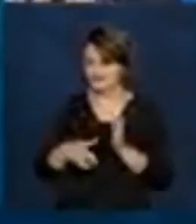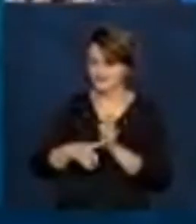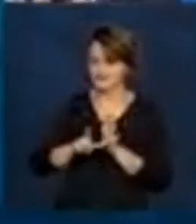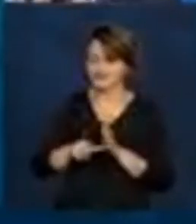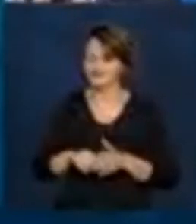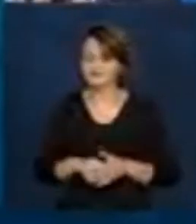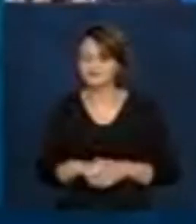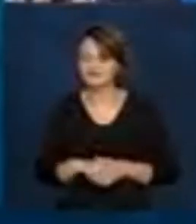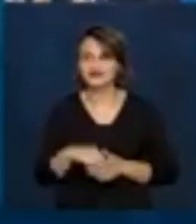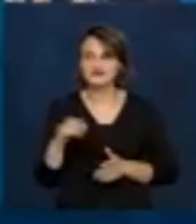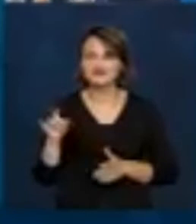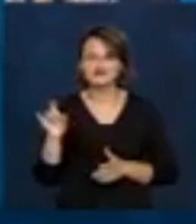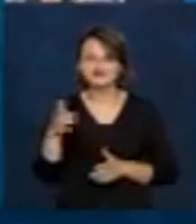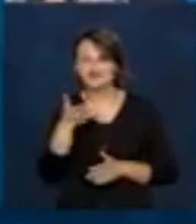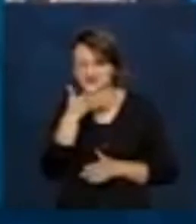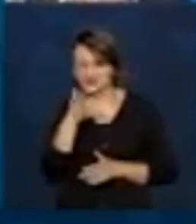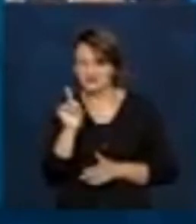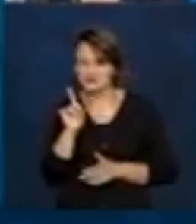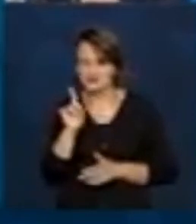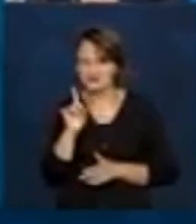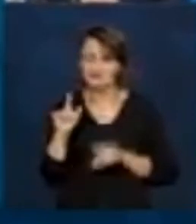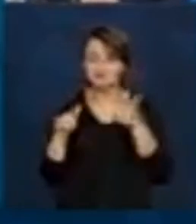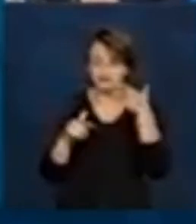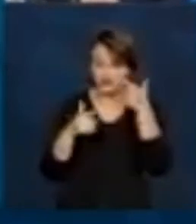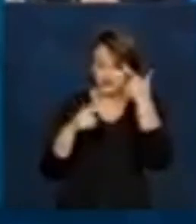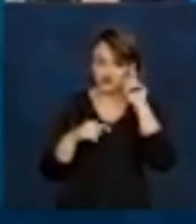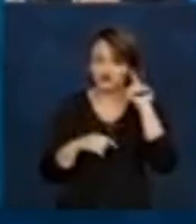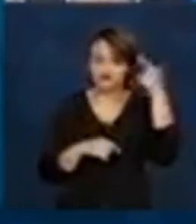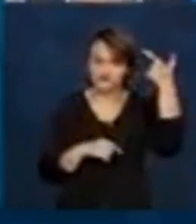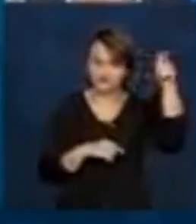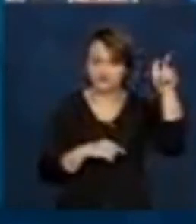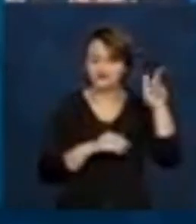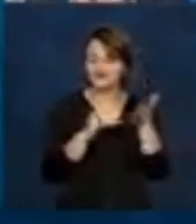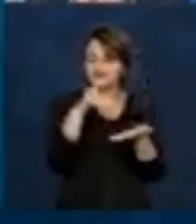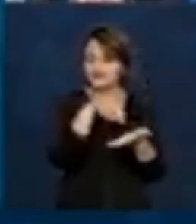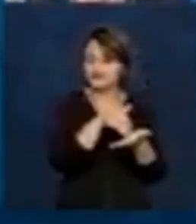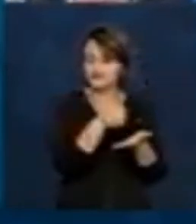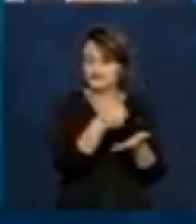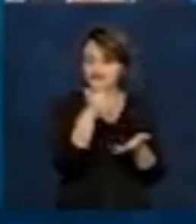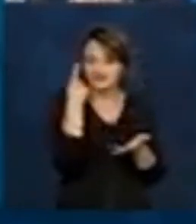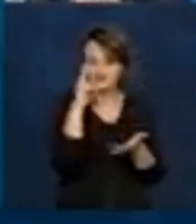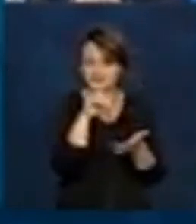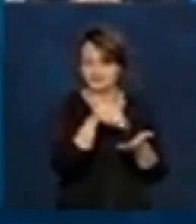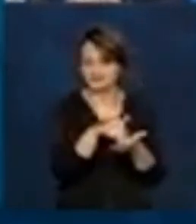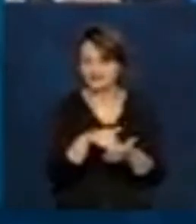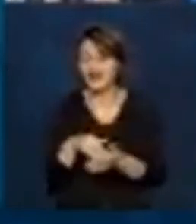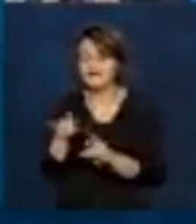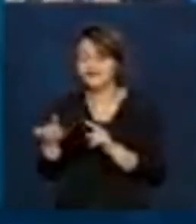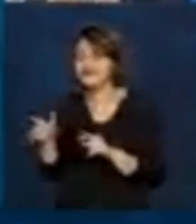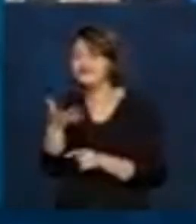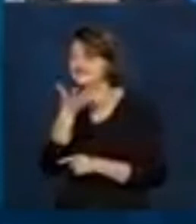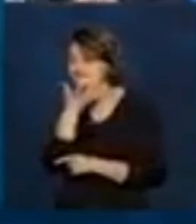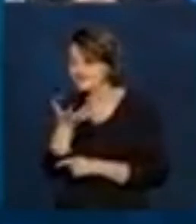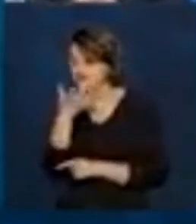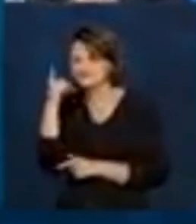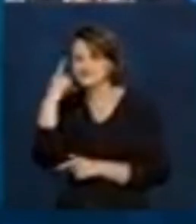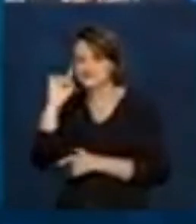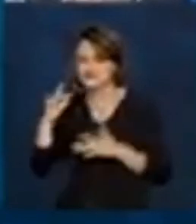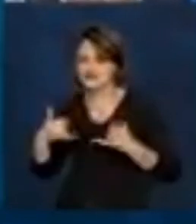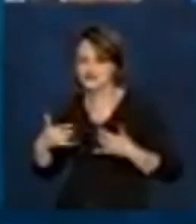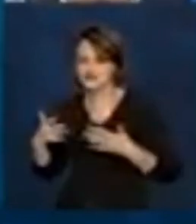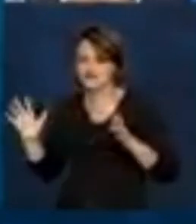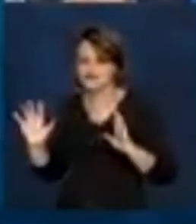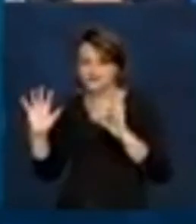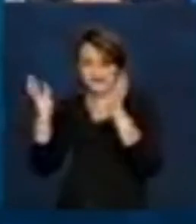com exceção de dezembro, são os dez últimos dias do mês. dezembro, por causa do Natal, acaba se